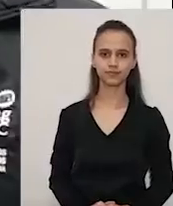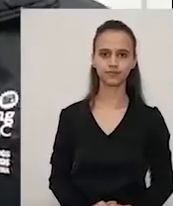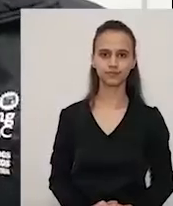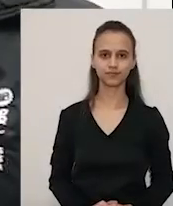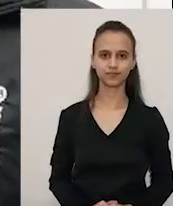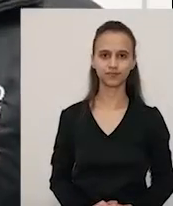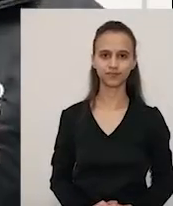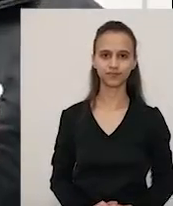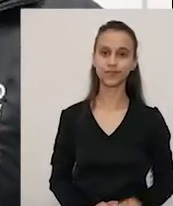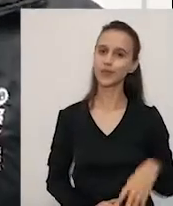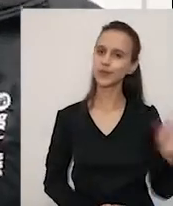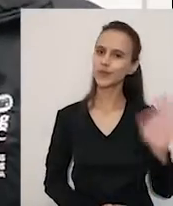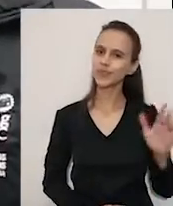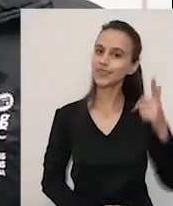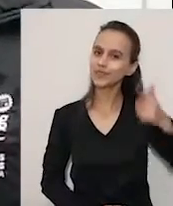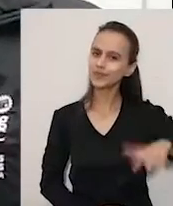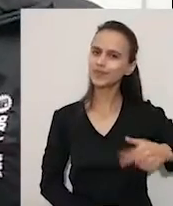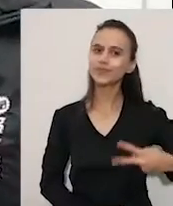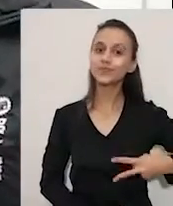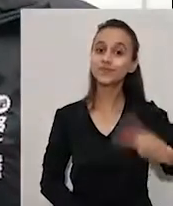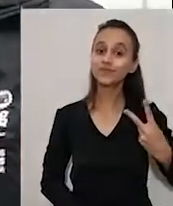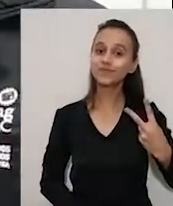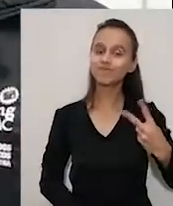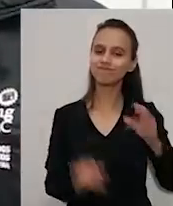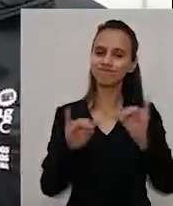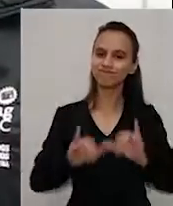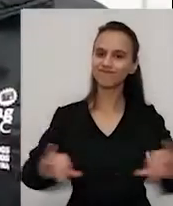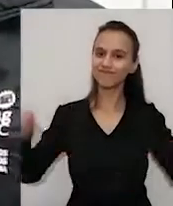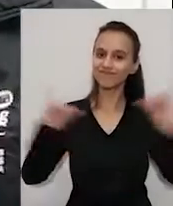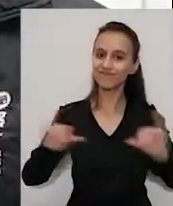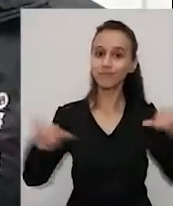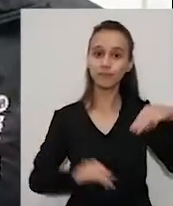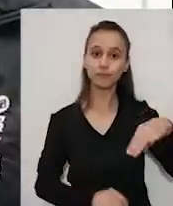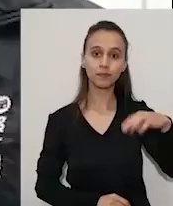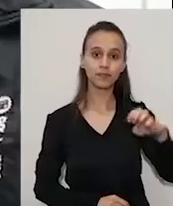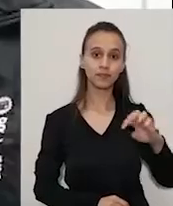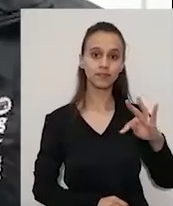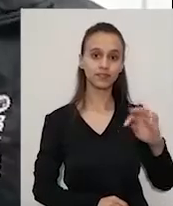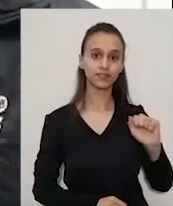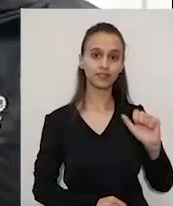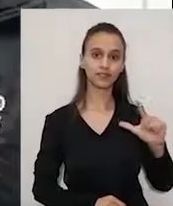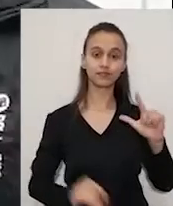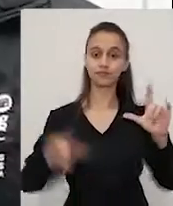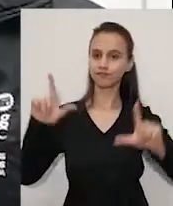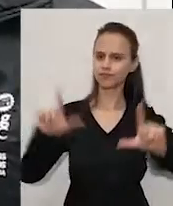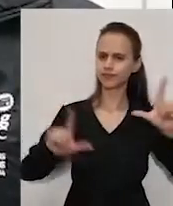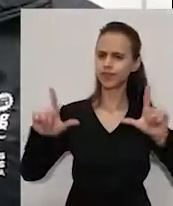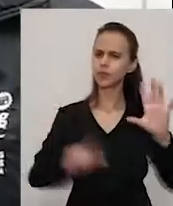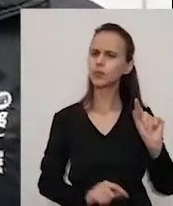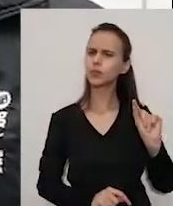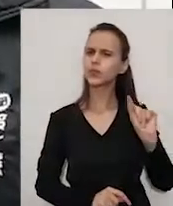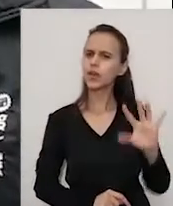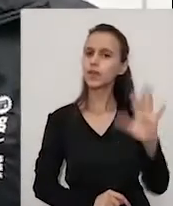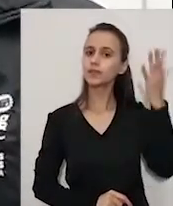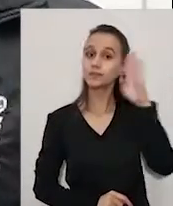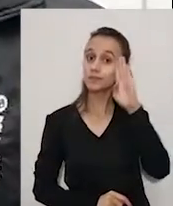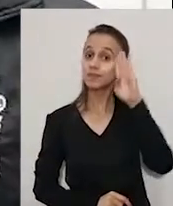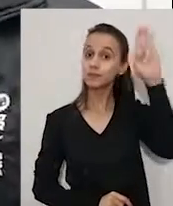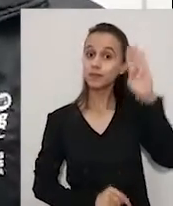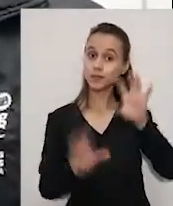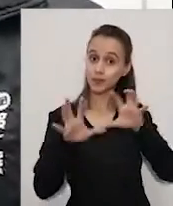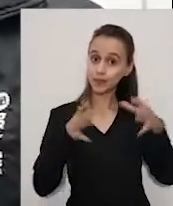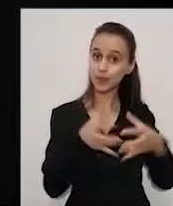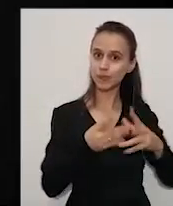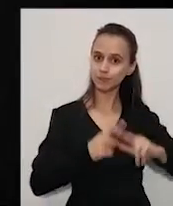Olá, tá no ar a segunda edição do Metal TV Notícias com os principais fatos do dia da categoria metalúrgica da